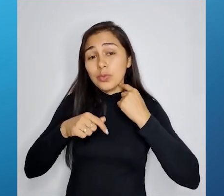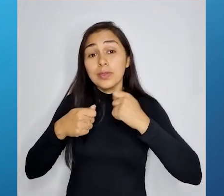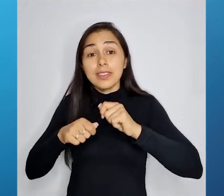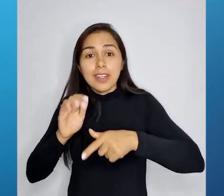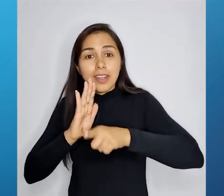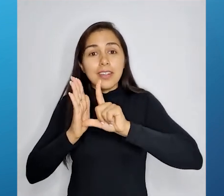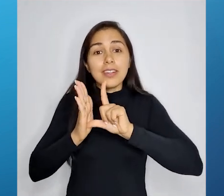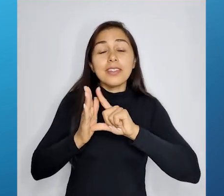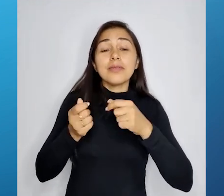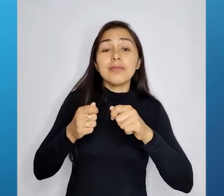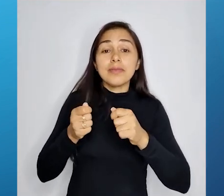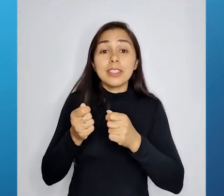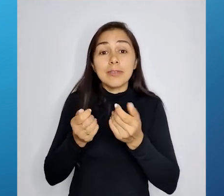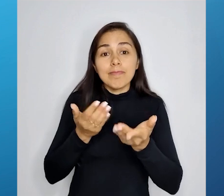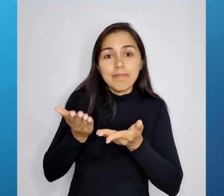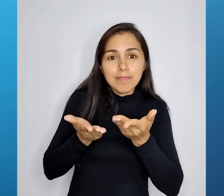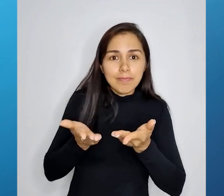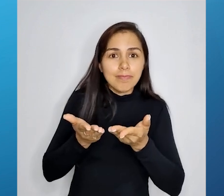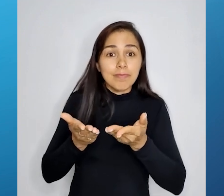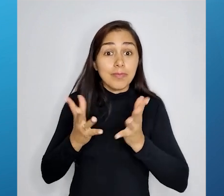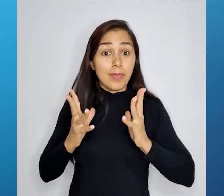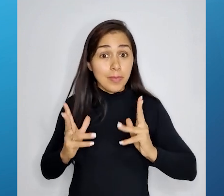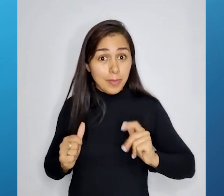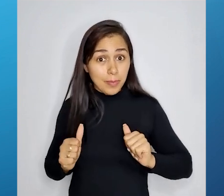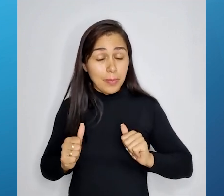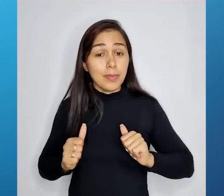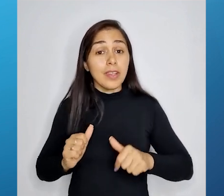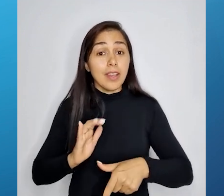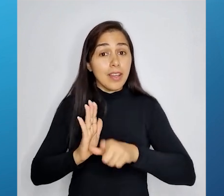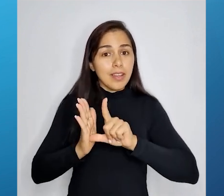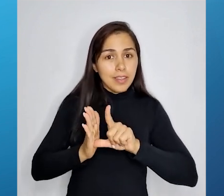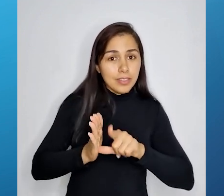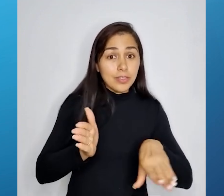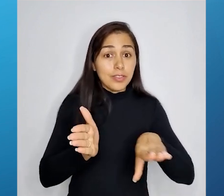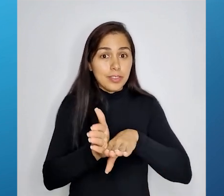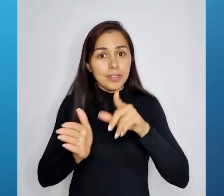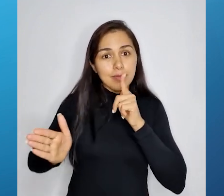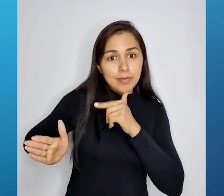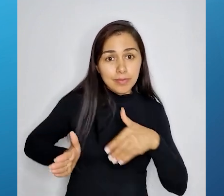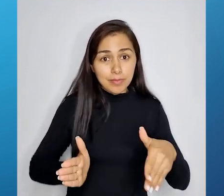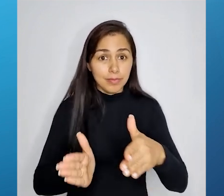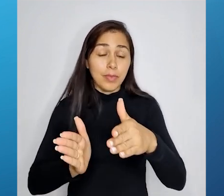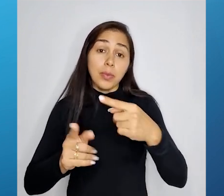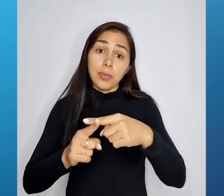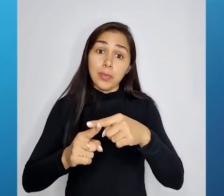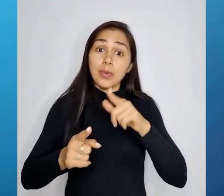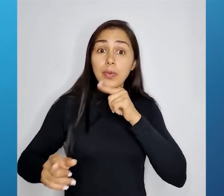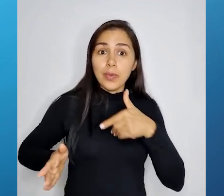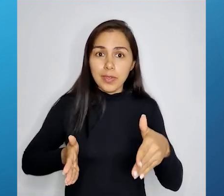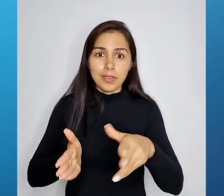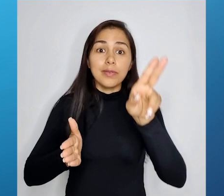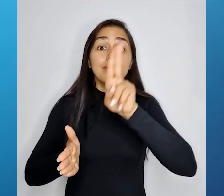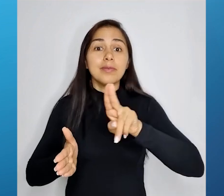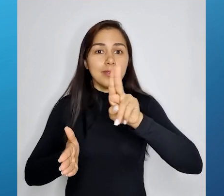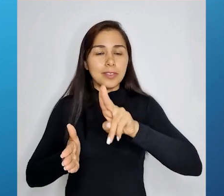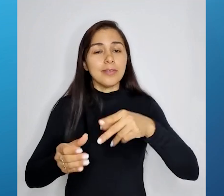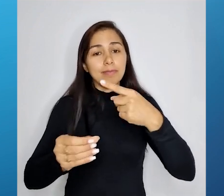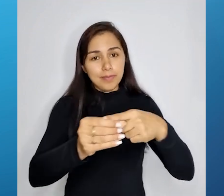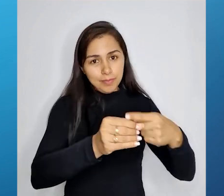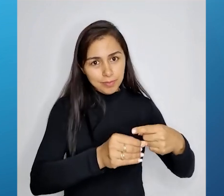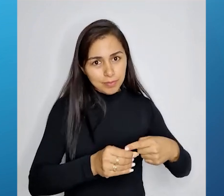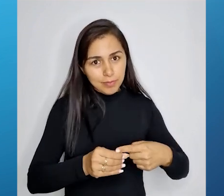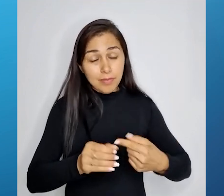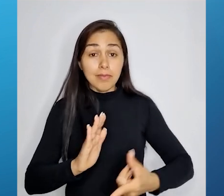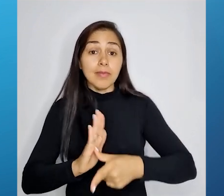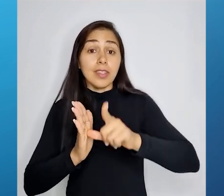monitoramento frequente de como está a qualidade, porque os rios abastecem as cidades. E aí, para ver o consumo dessa água, ela